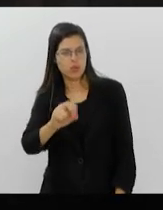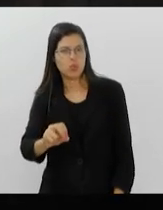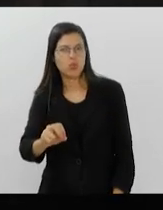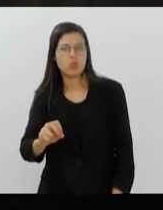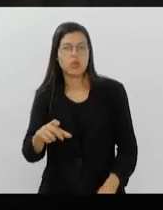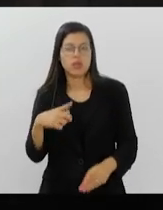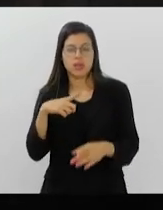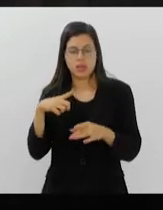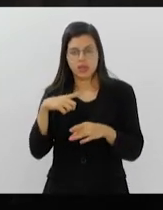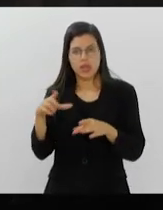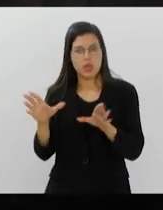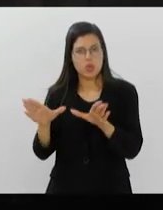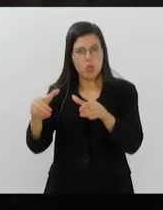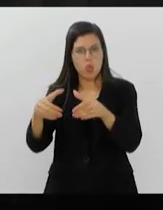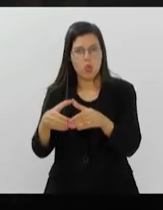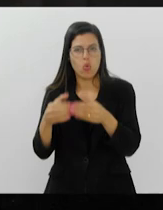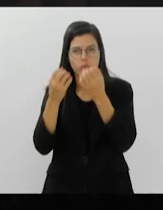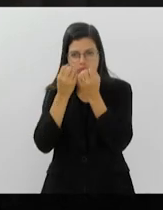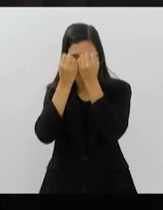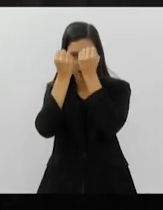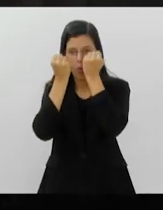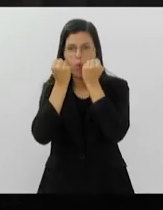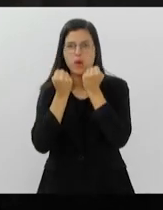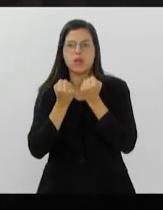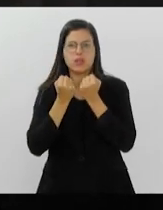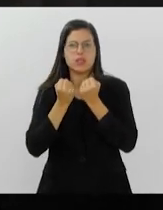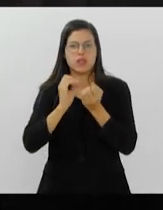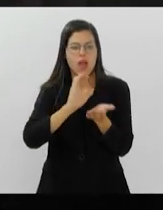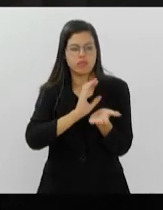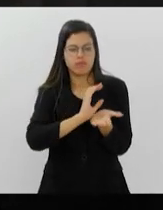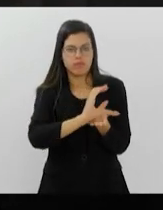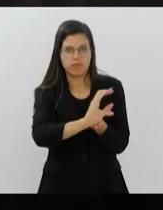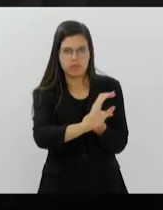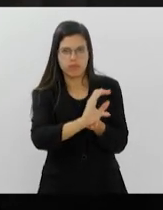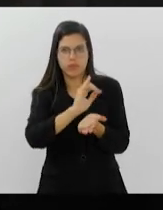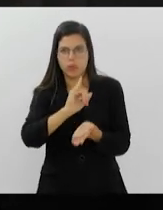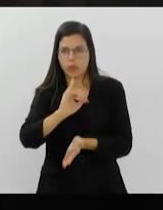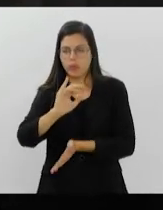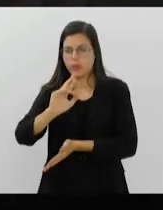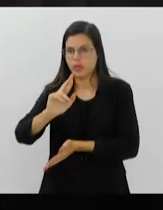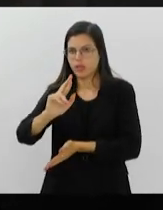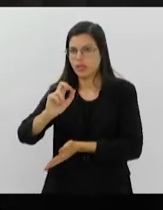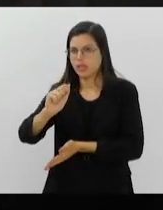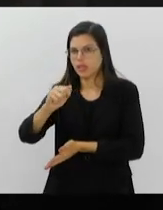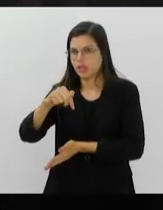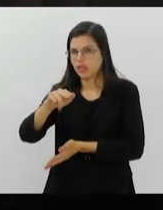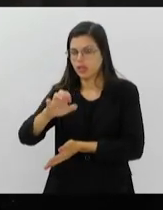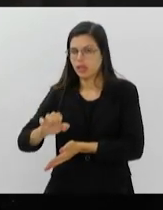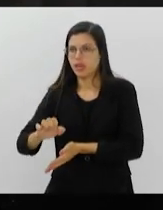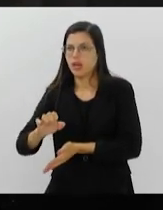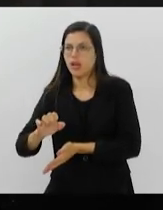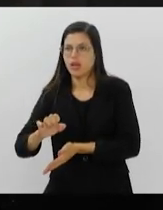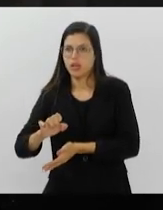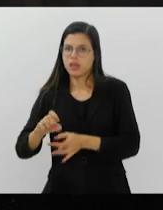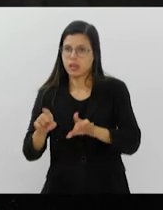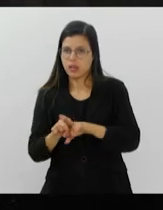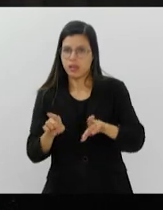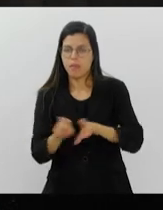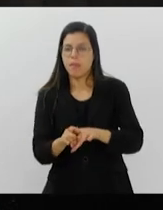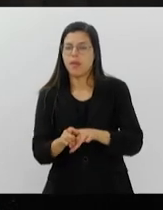financiadas pelo Iraque, que, por sua vez, está financiado pela Rússia.